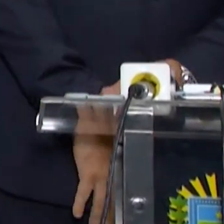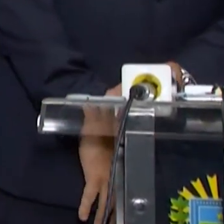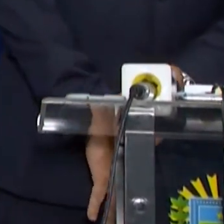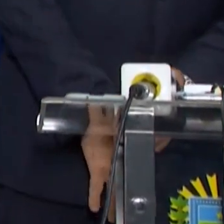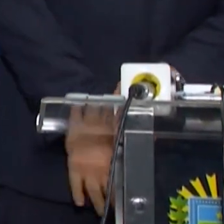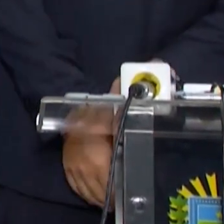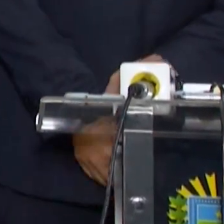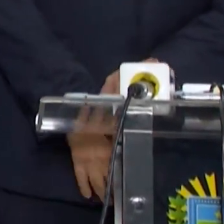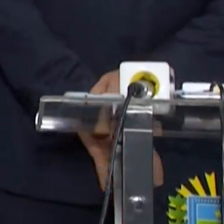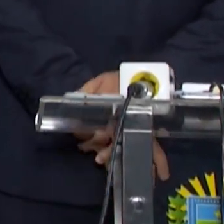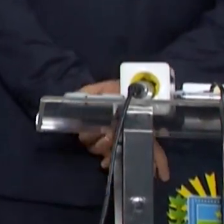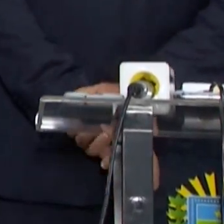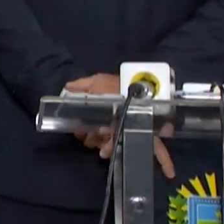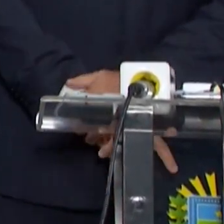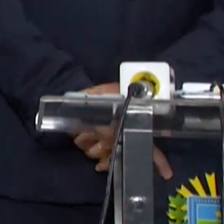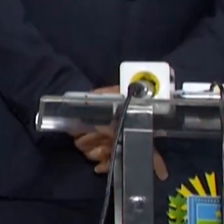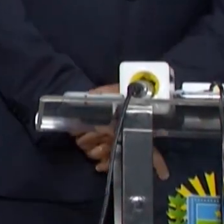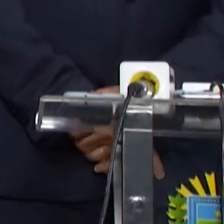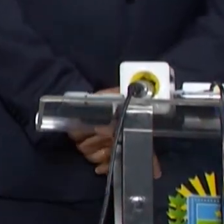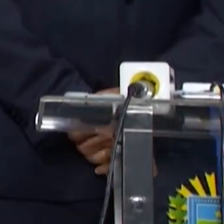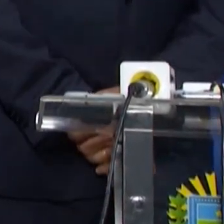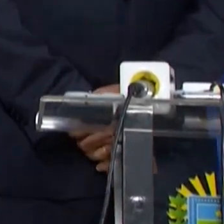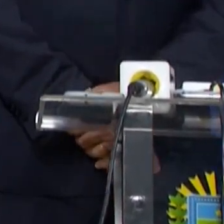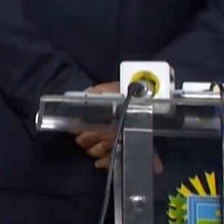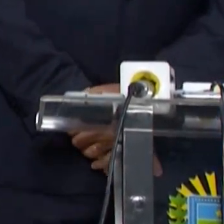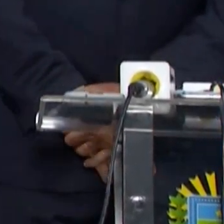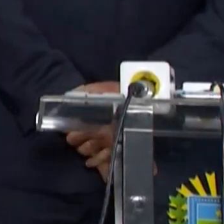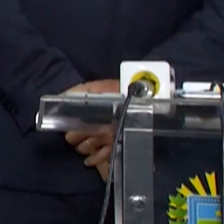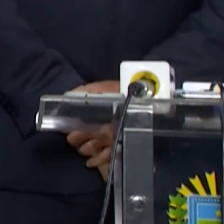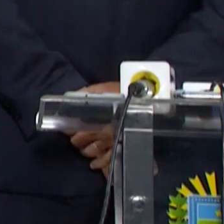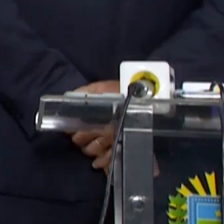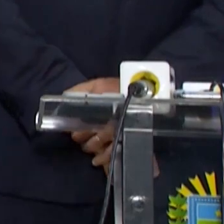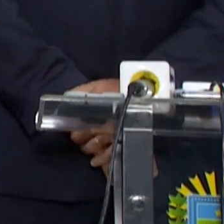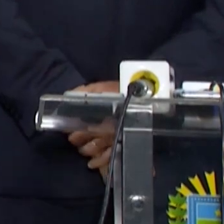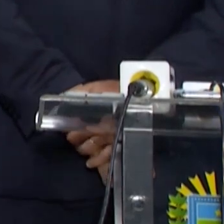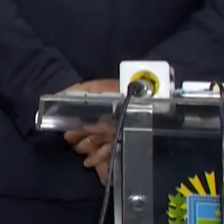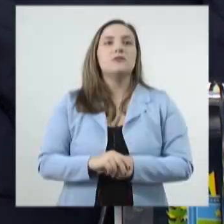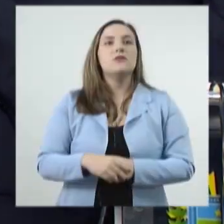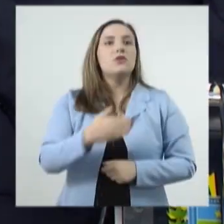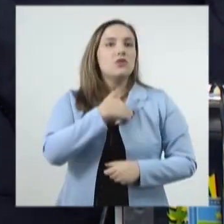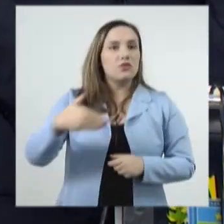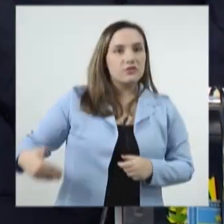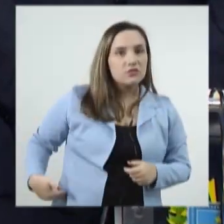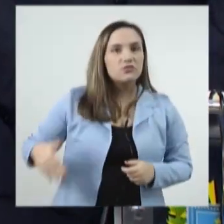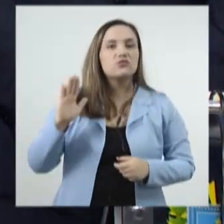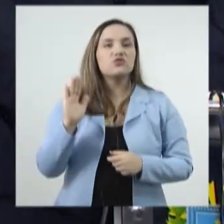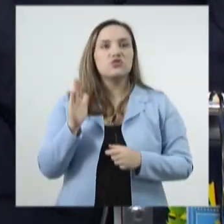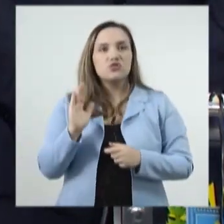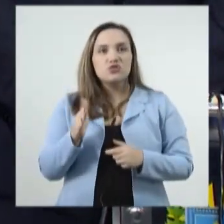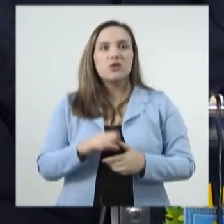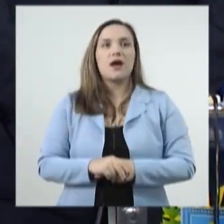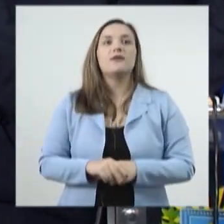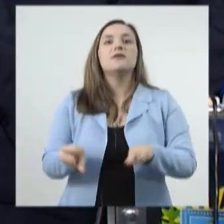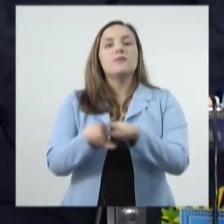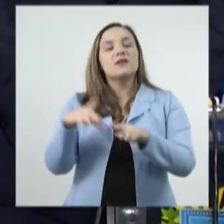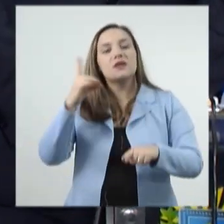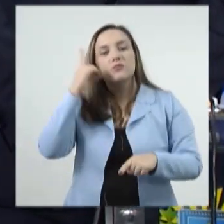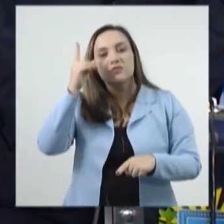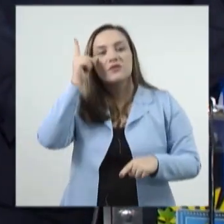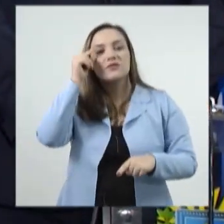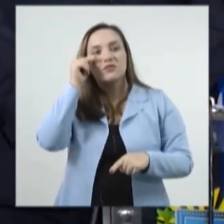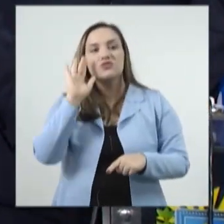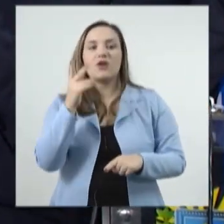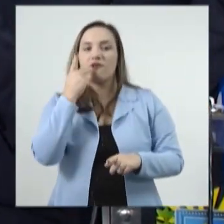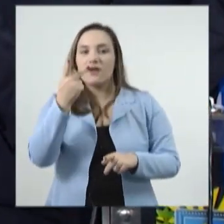Muito bem, Tiago, já estamos aqui no saguão da Assembleia Legislativa, o governador já fez a sua mensagem, deputado Gerson Claro também já